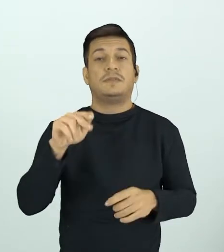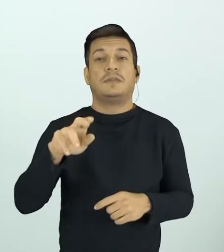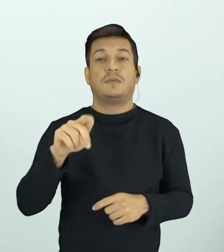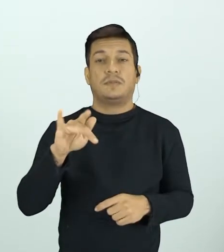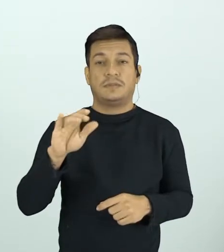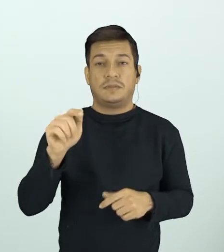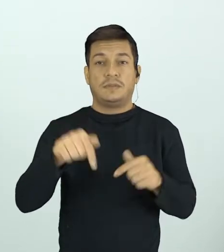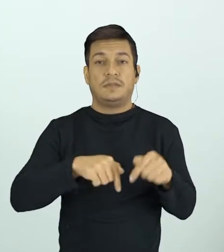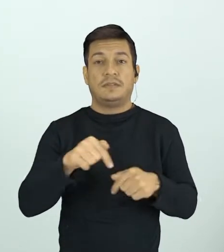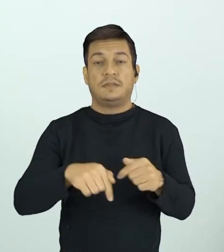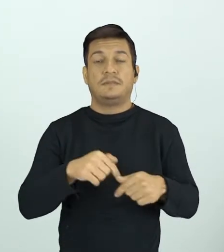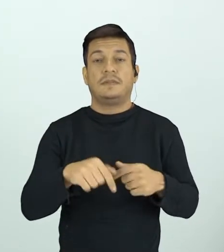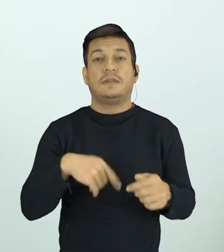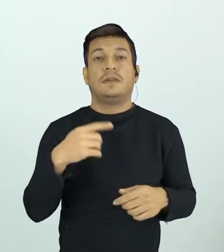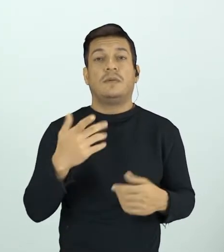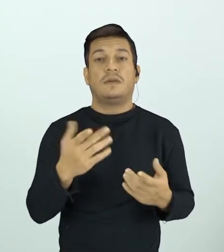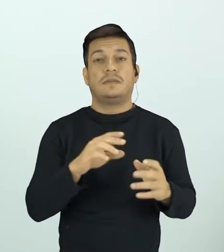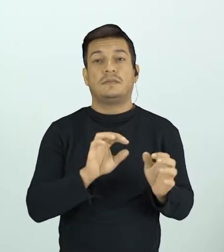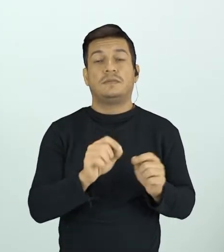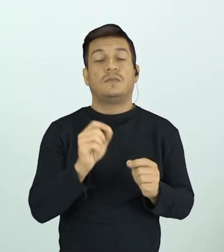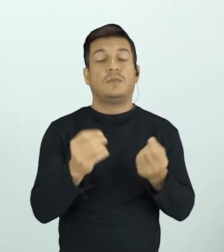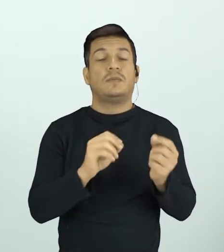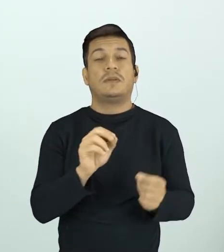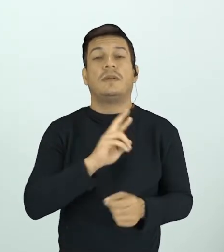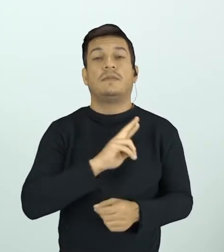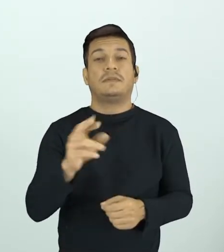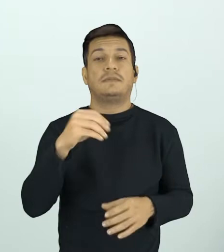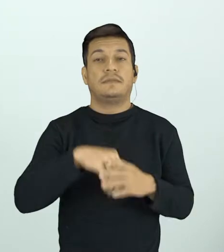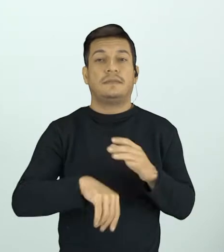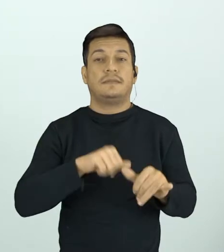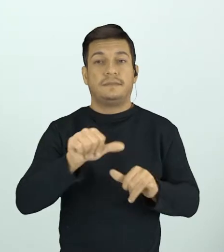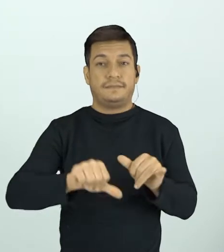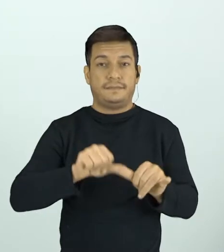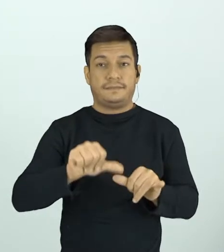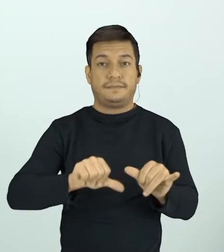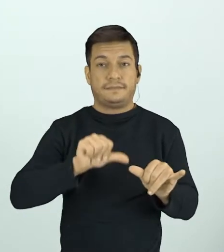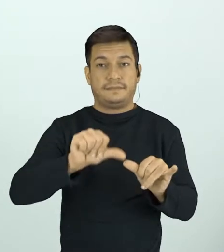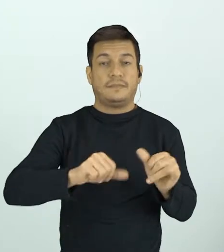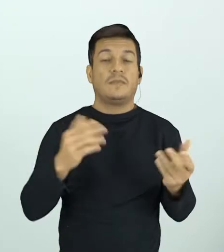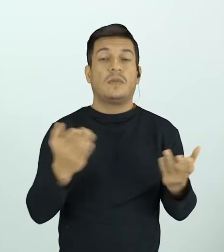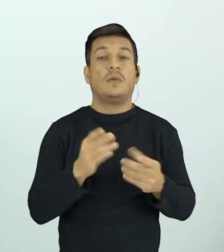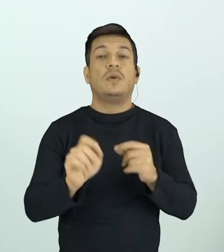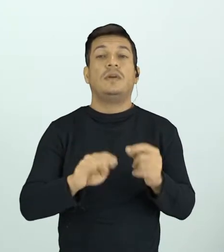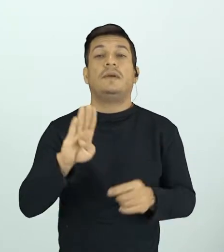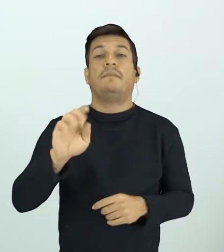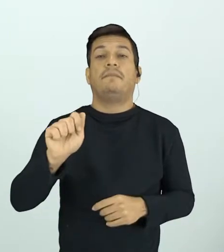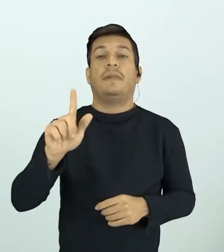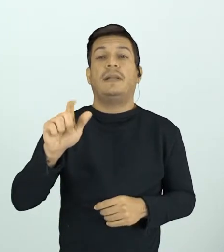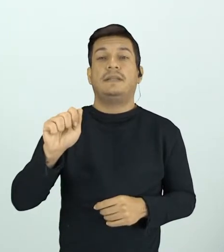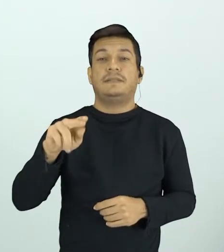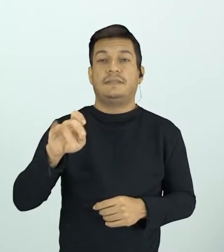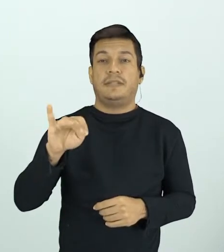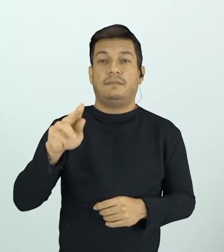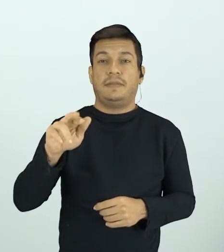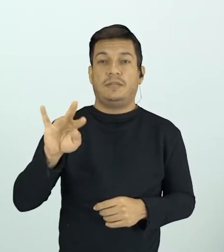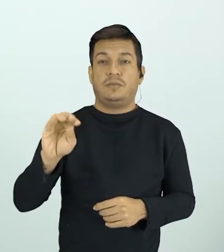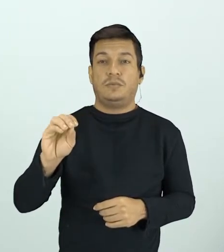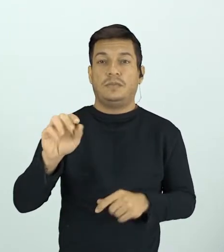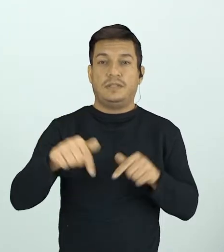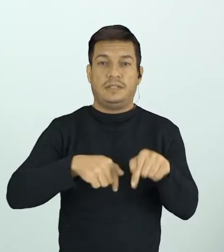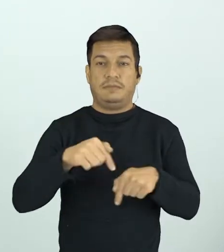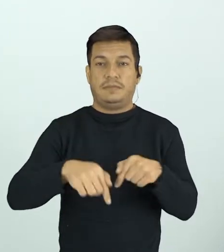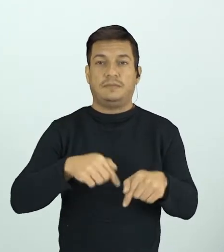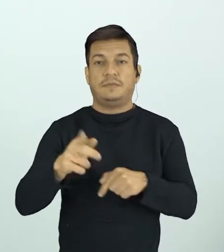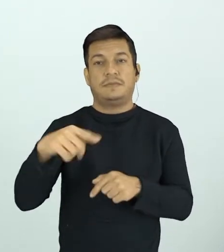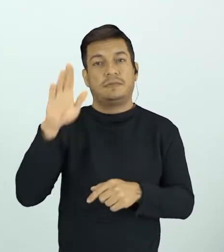ela indica para a gente dentro daquela reação química. Hoje nós vamos tratar do balanceamento químico. Nós vamos